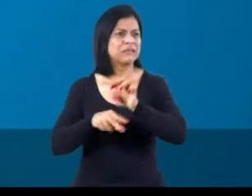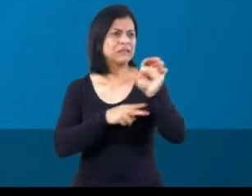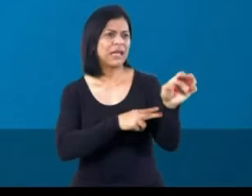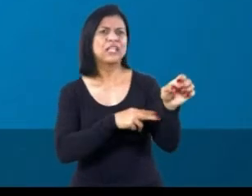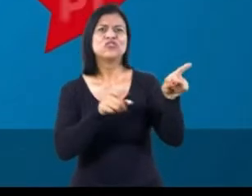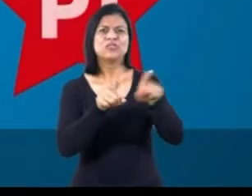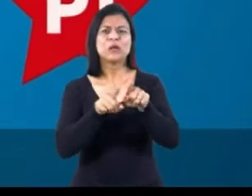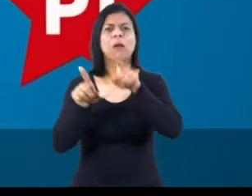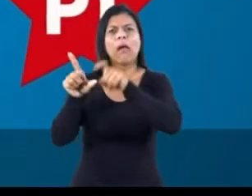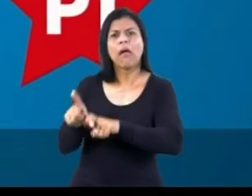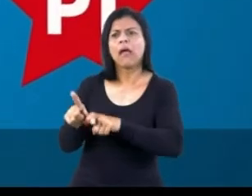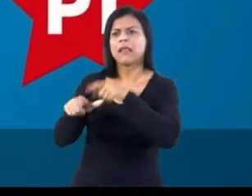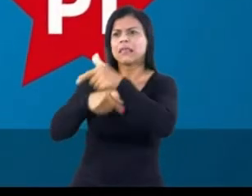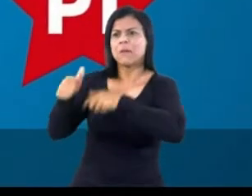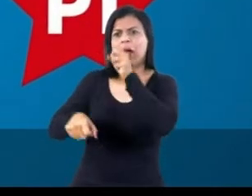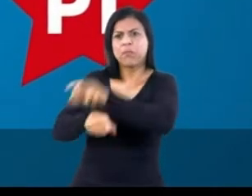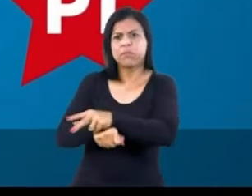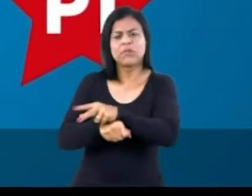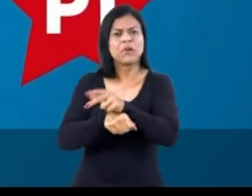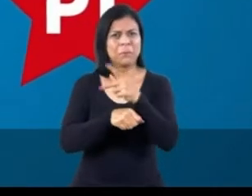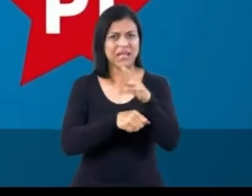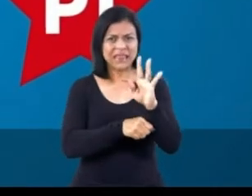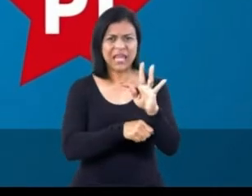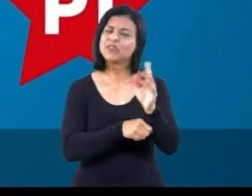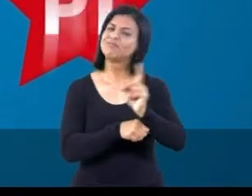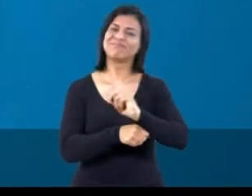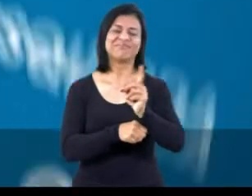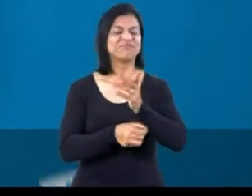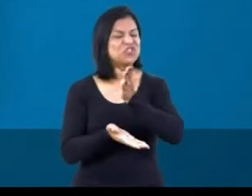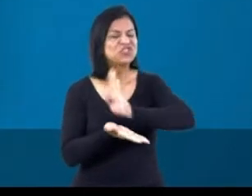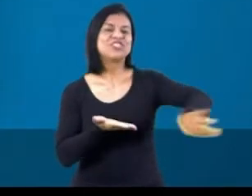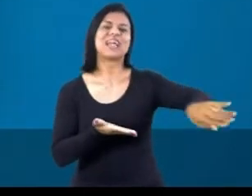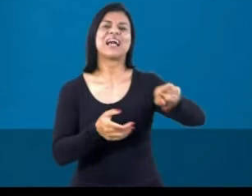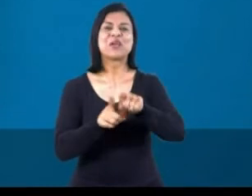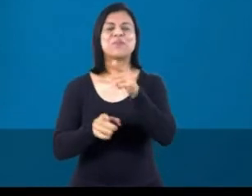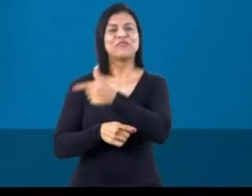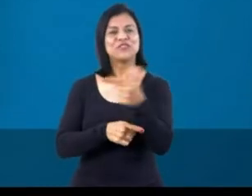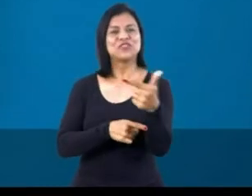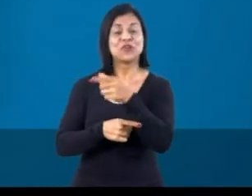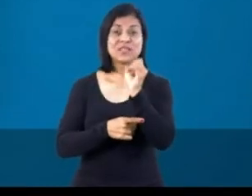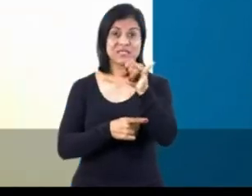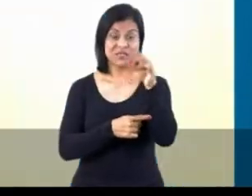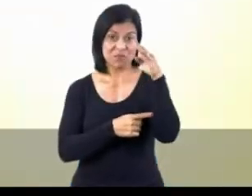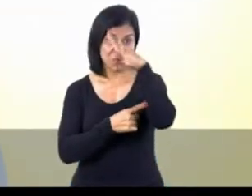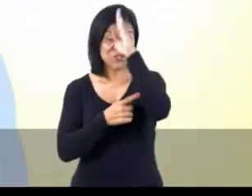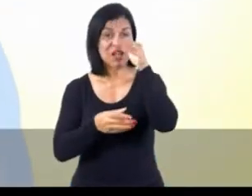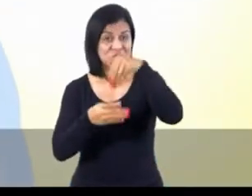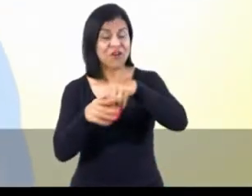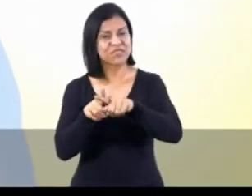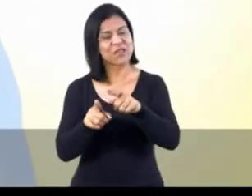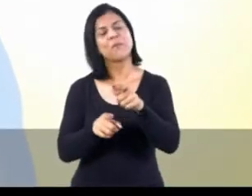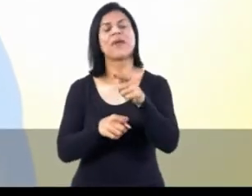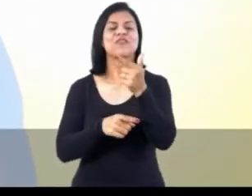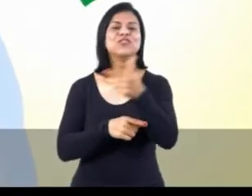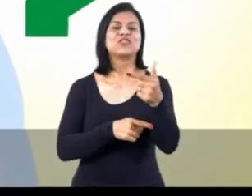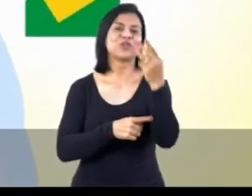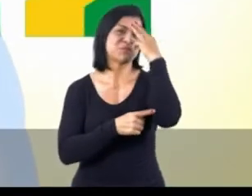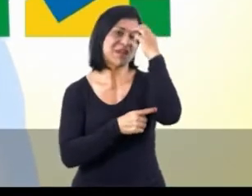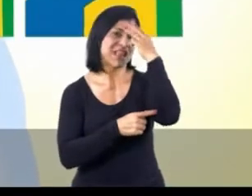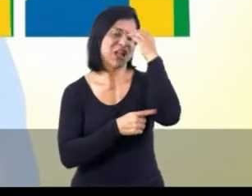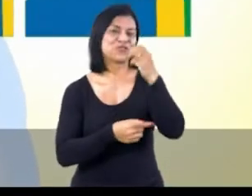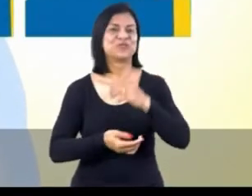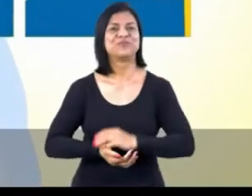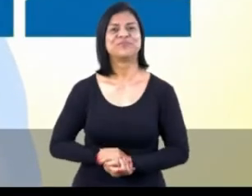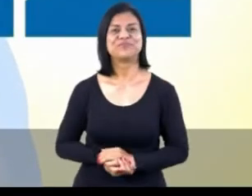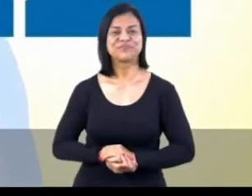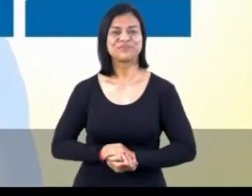cabide de empregos do PT? Seria, porque o 22 vai nos tirar do vermelho. Quem vota Bolsonaro, vota Manato 22.